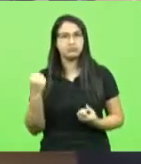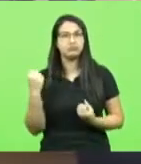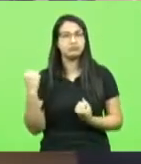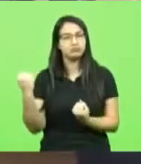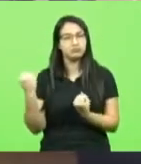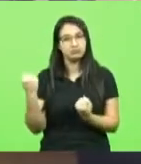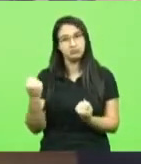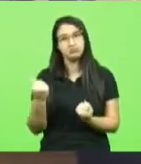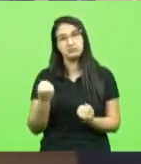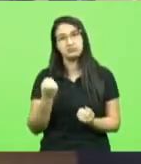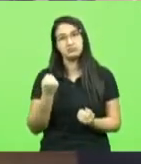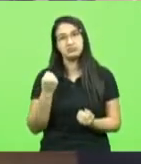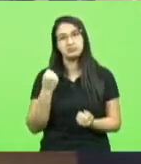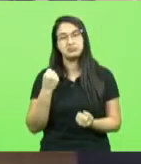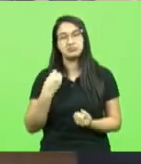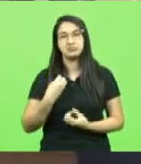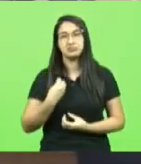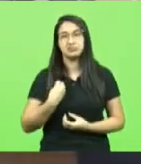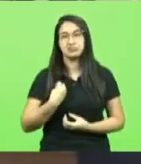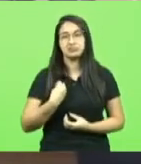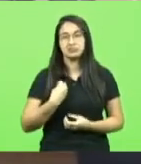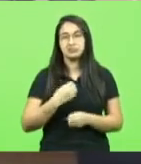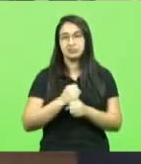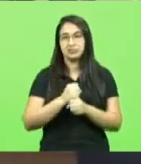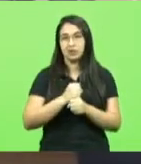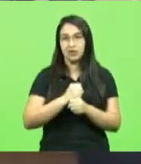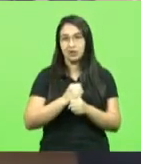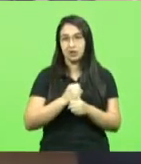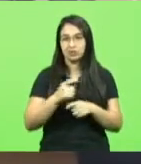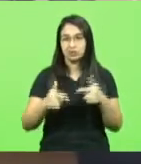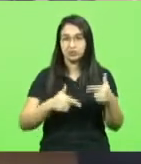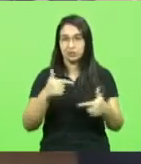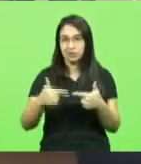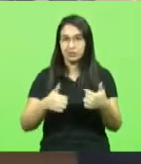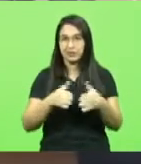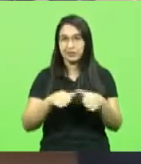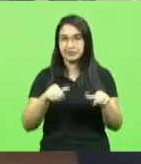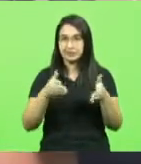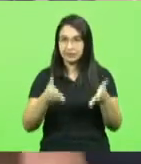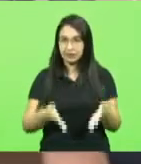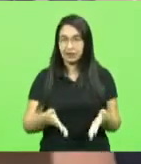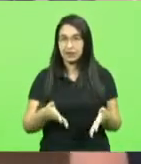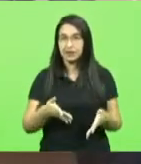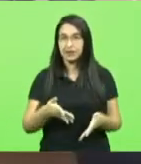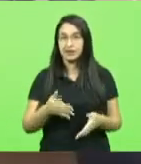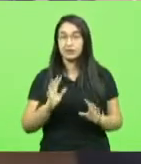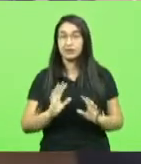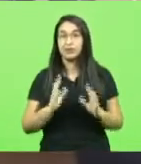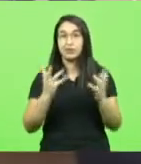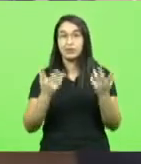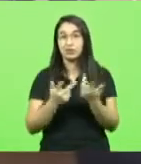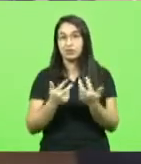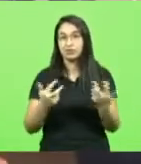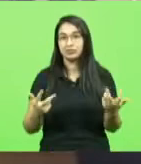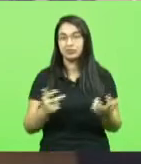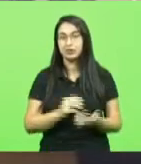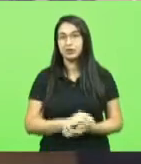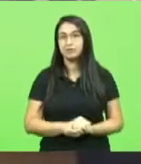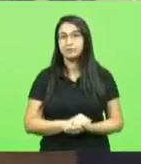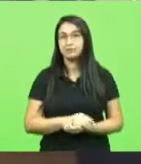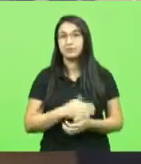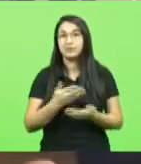tempo na casa, sempre acontecem as promoções. E olha a frustração que os